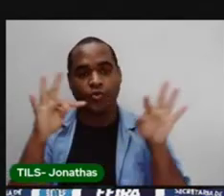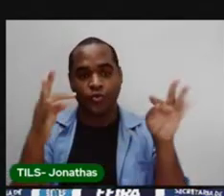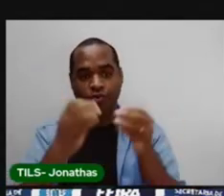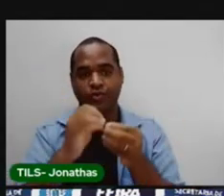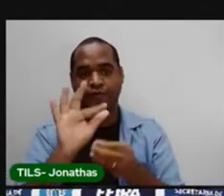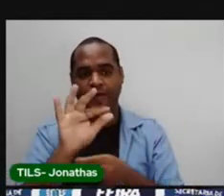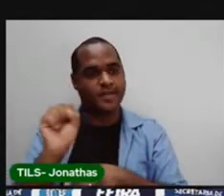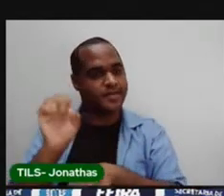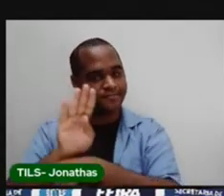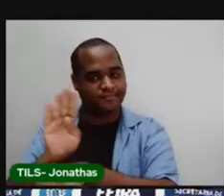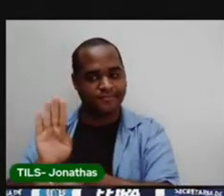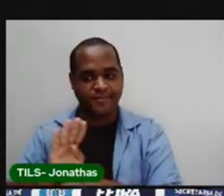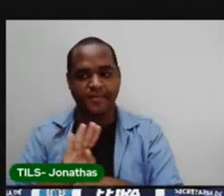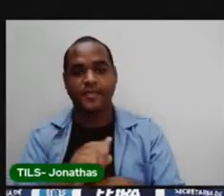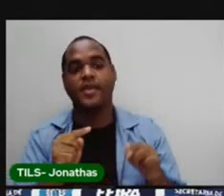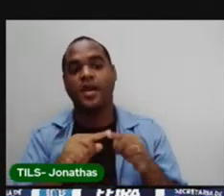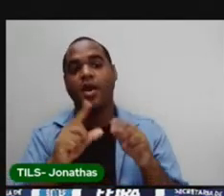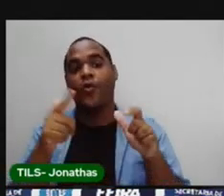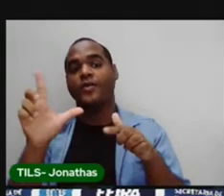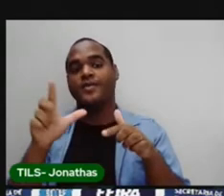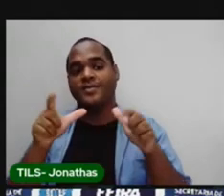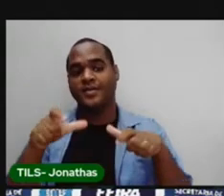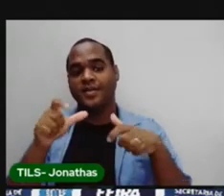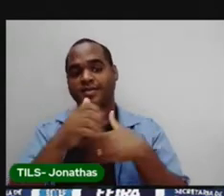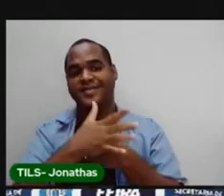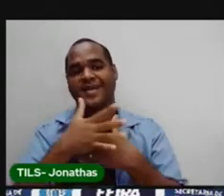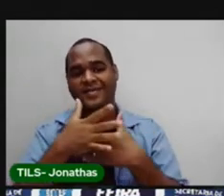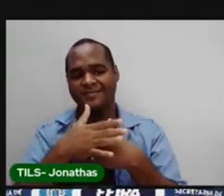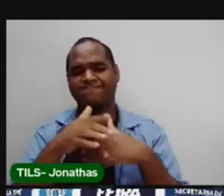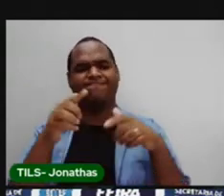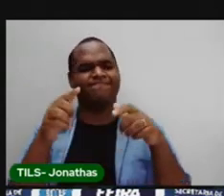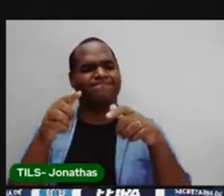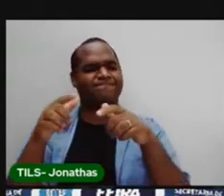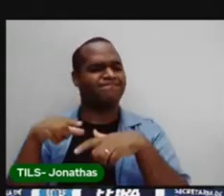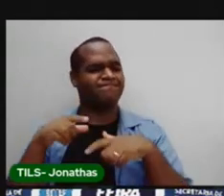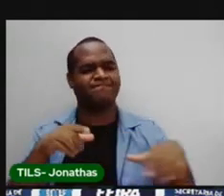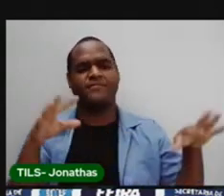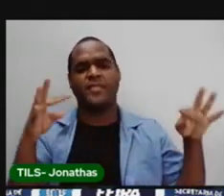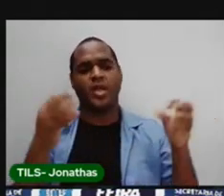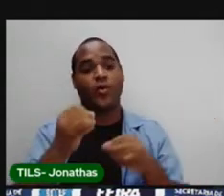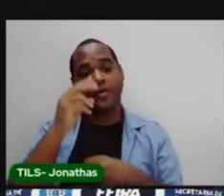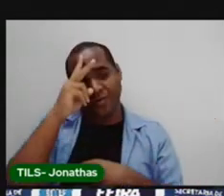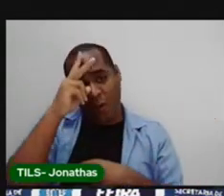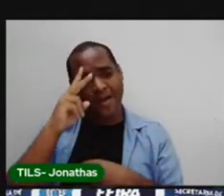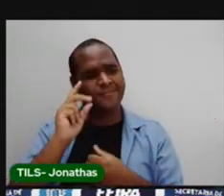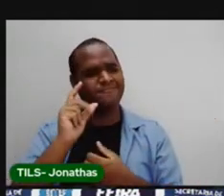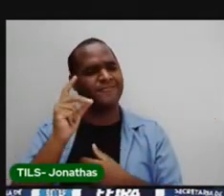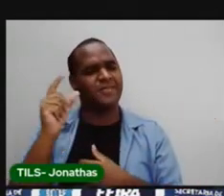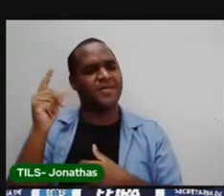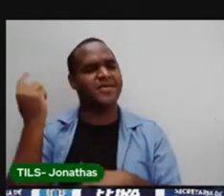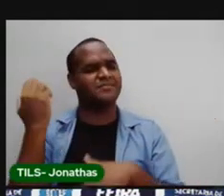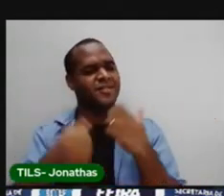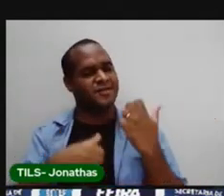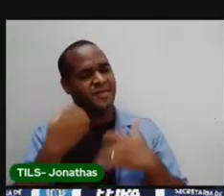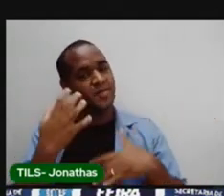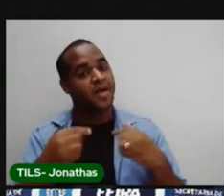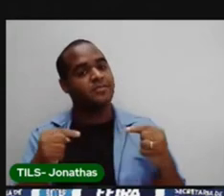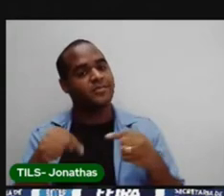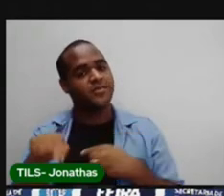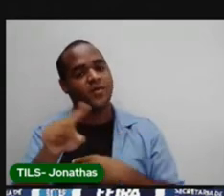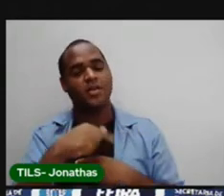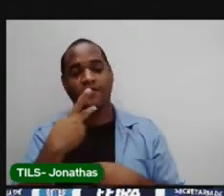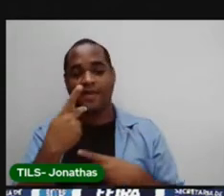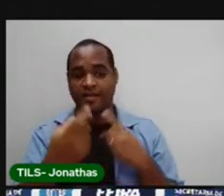A nossa cidade tem muitos bairros e muita história pra contar. E por